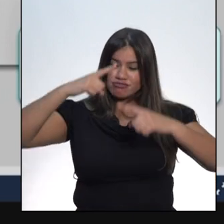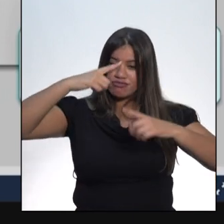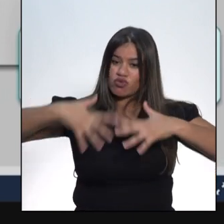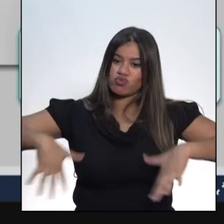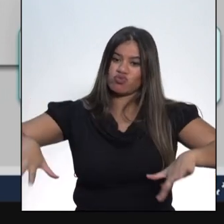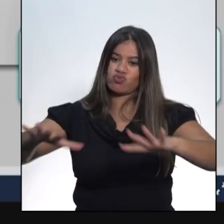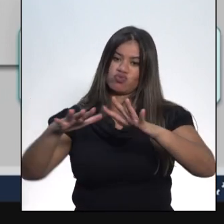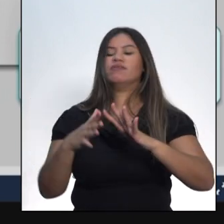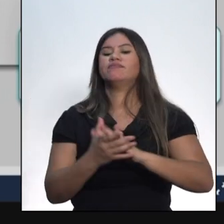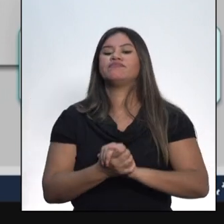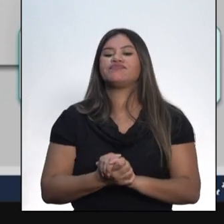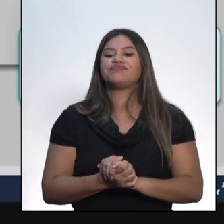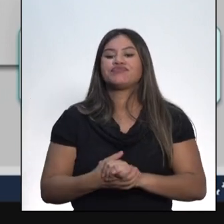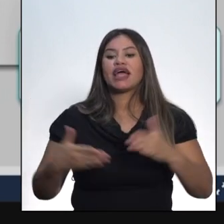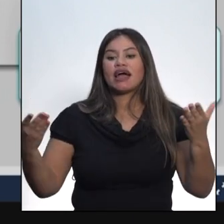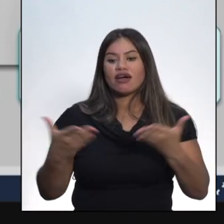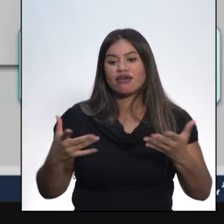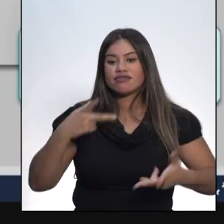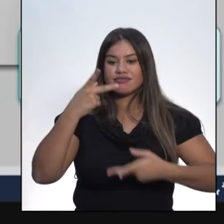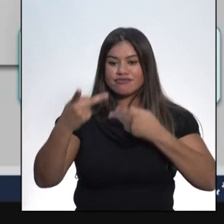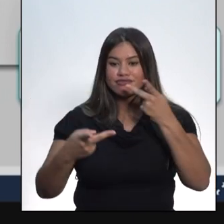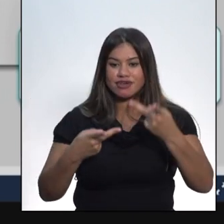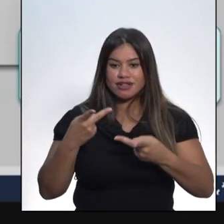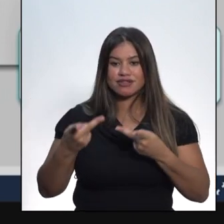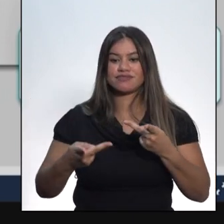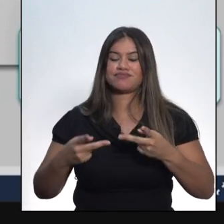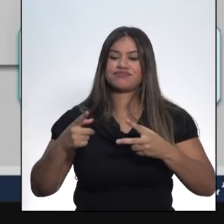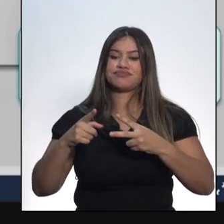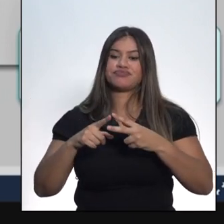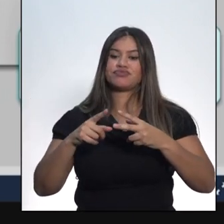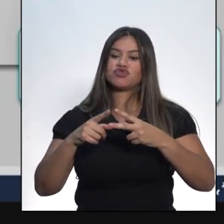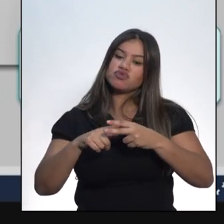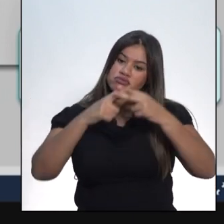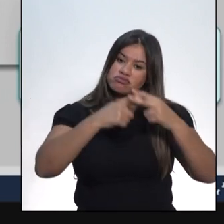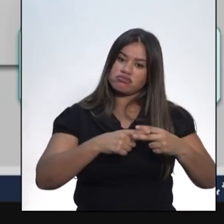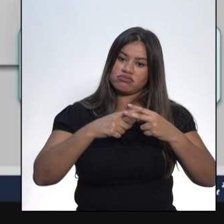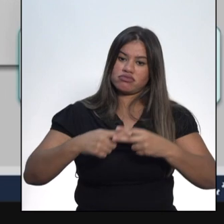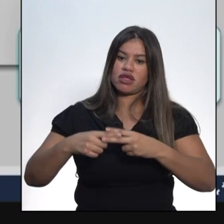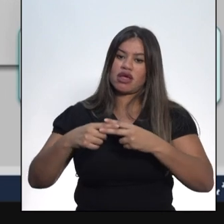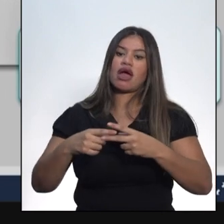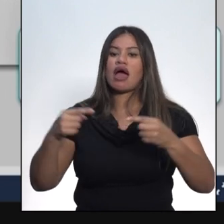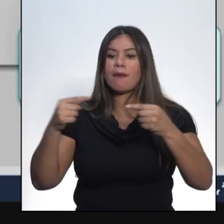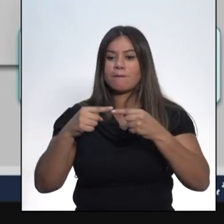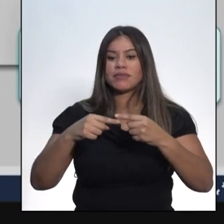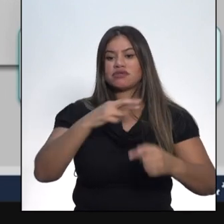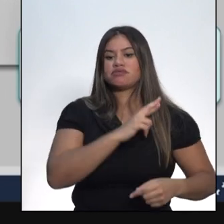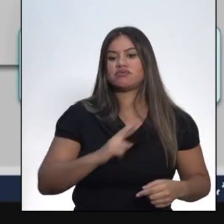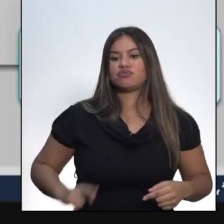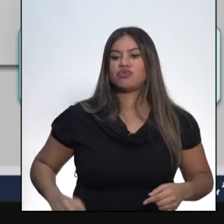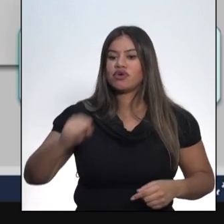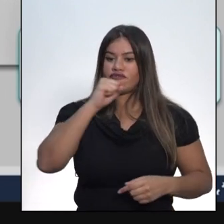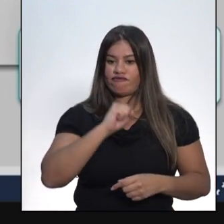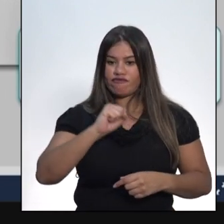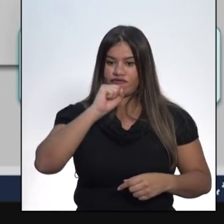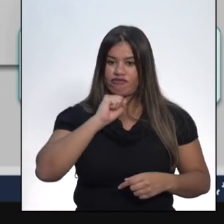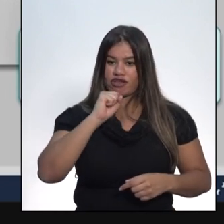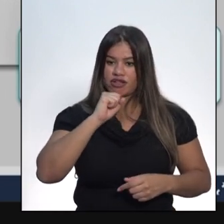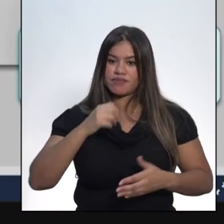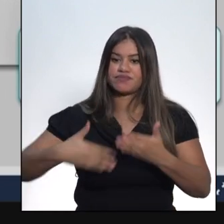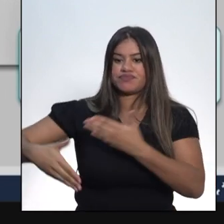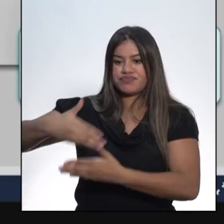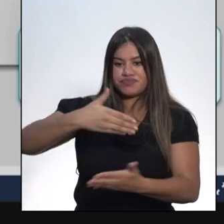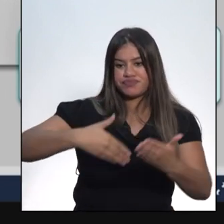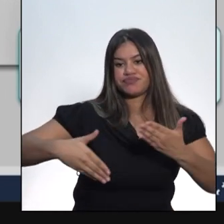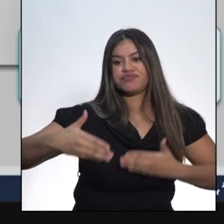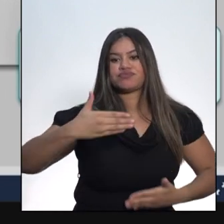Vamos falar agora de um mecanismo muito importante no funcionamento da República Velha. Trata-se das relações